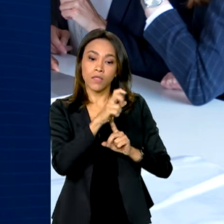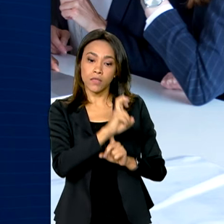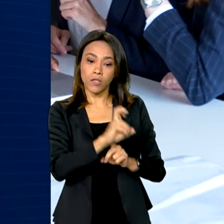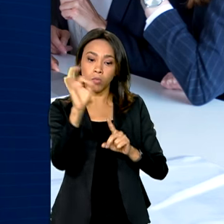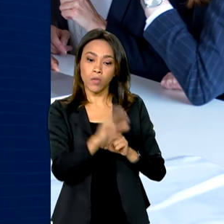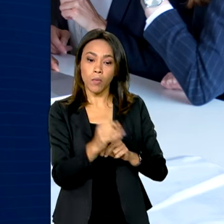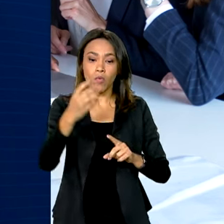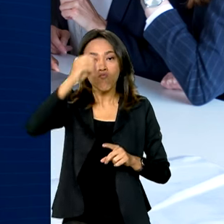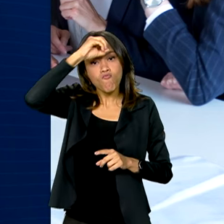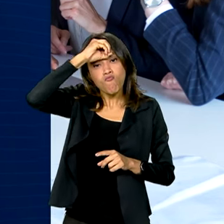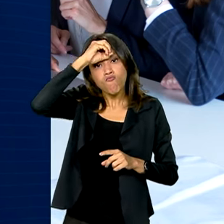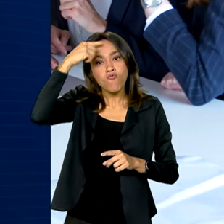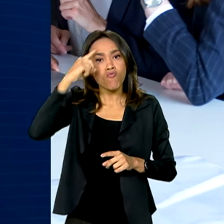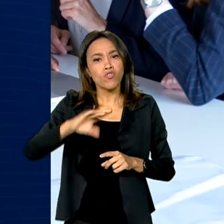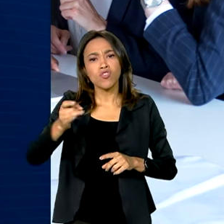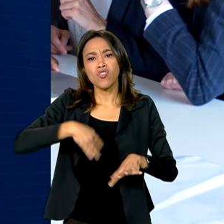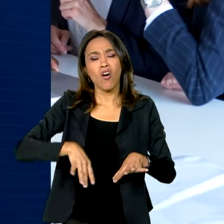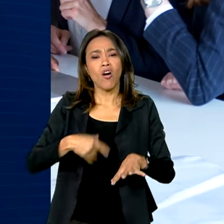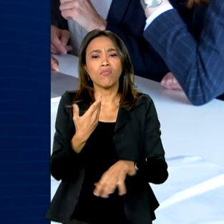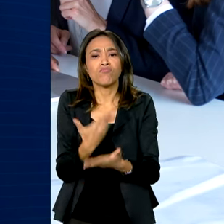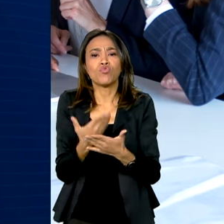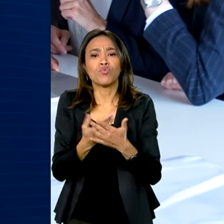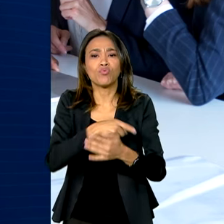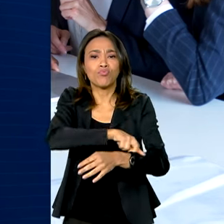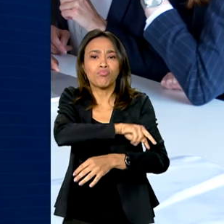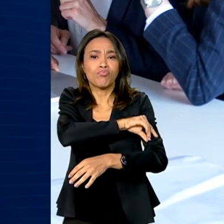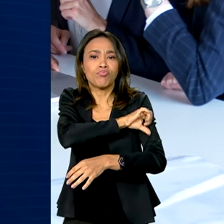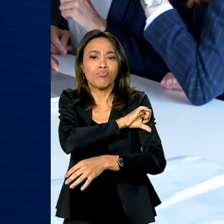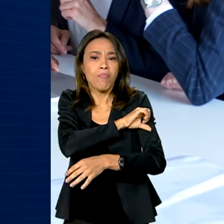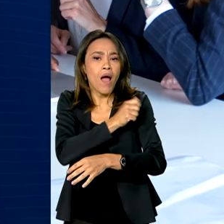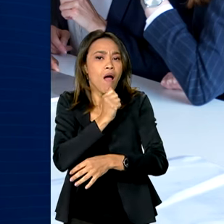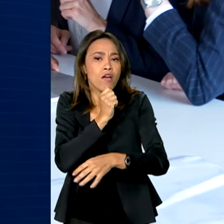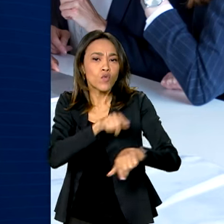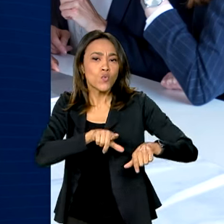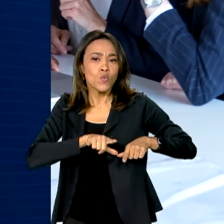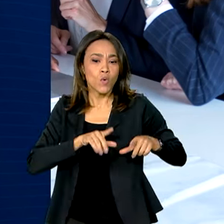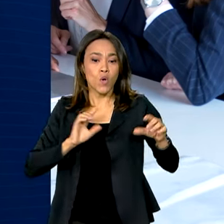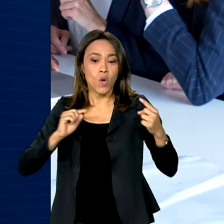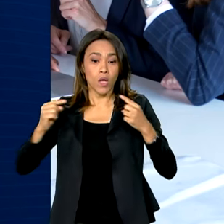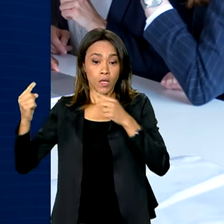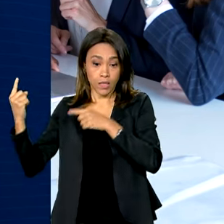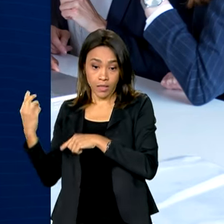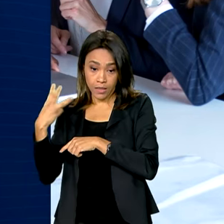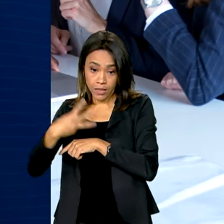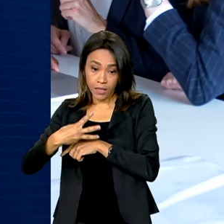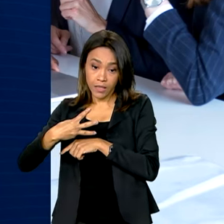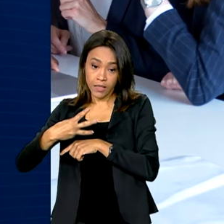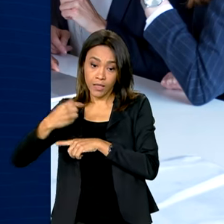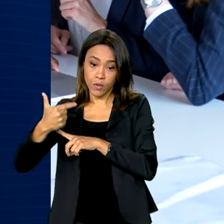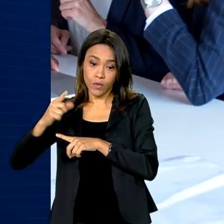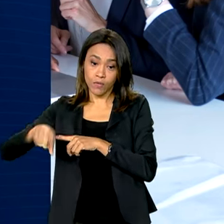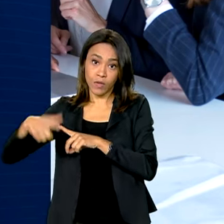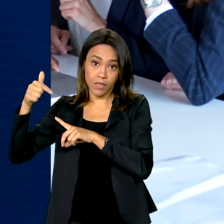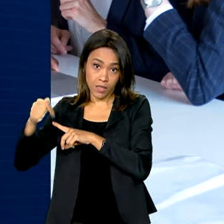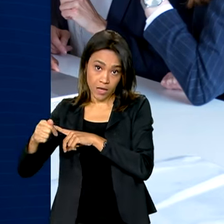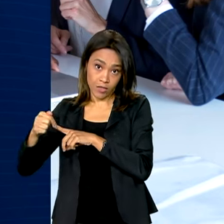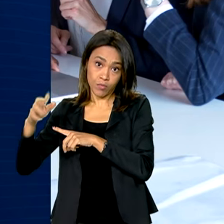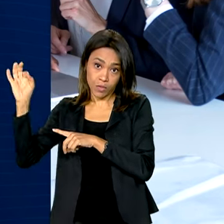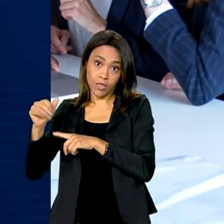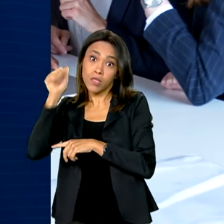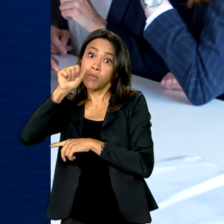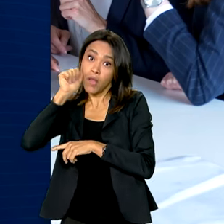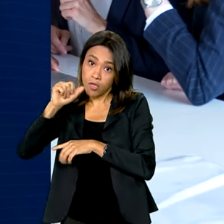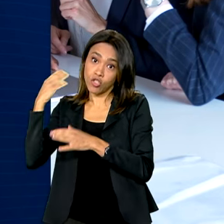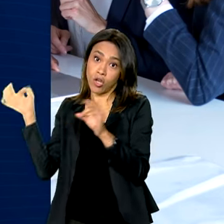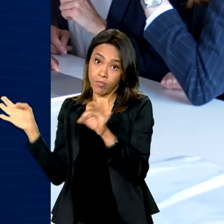ou possuíam apenas o ensino fundamental incompleto, contra 32,7% das mulheres. Mas,